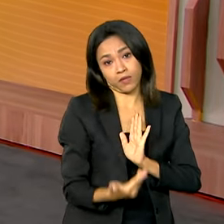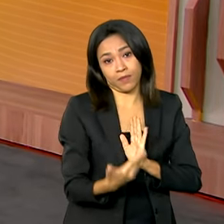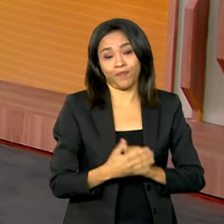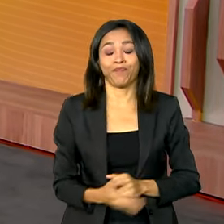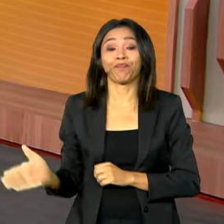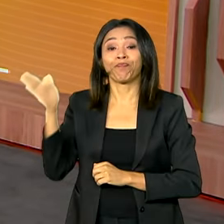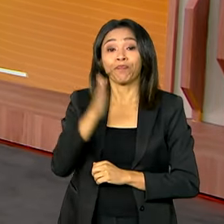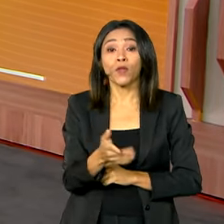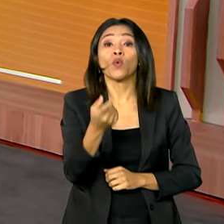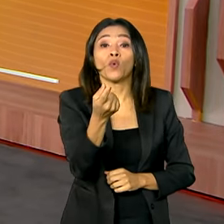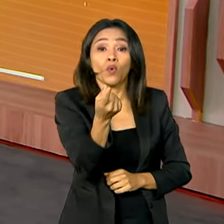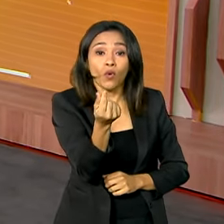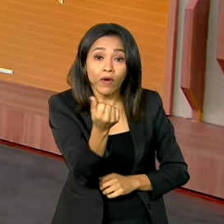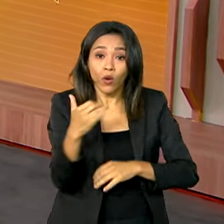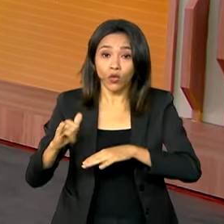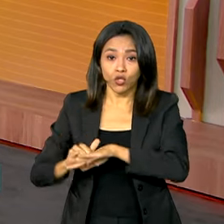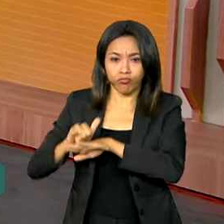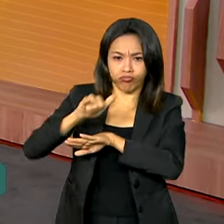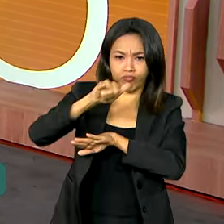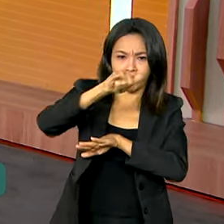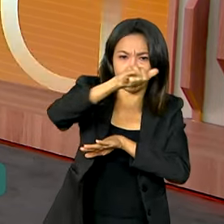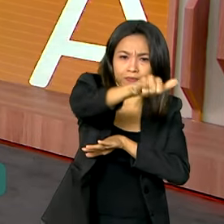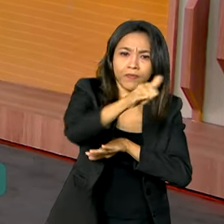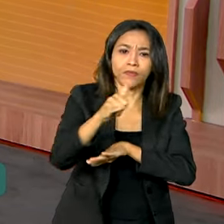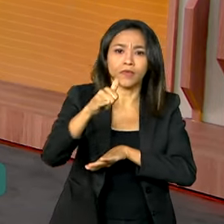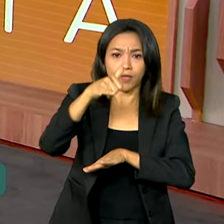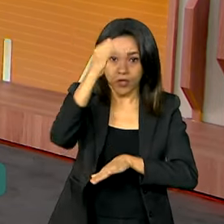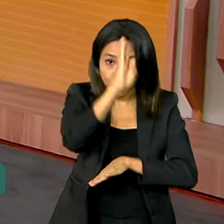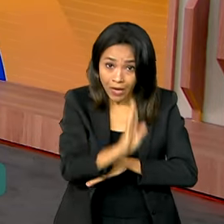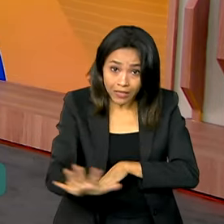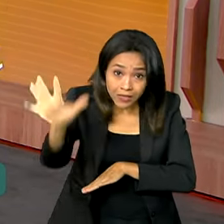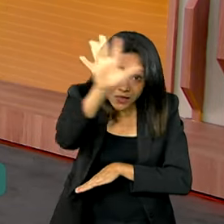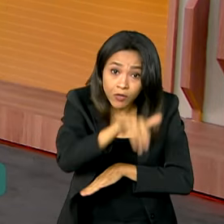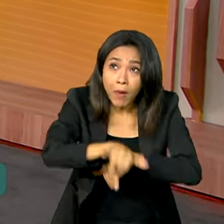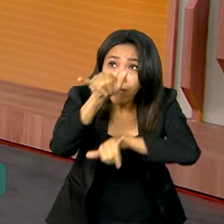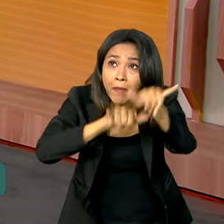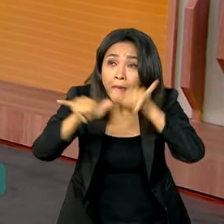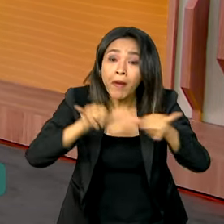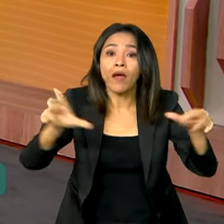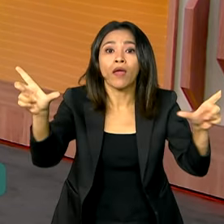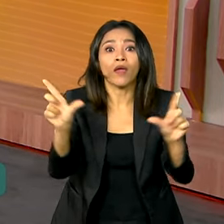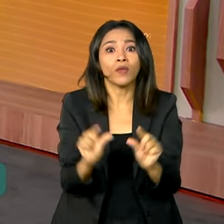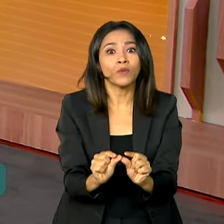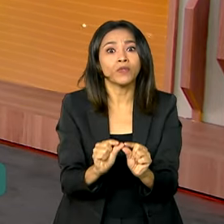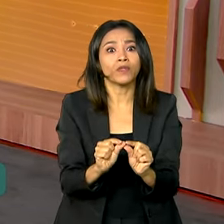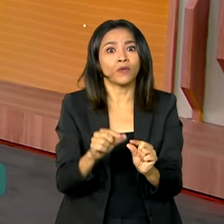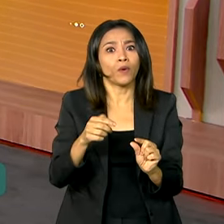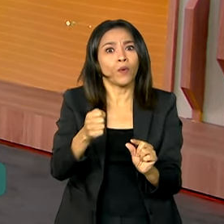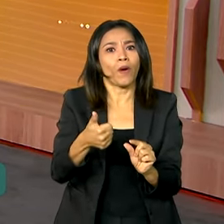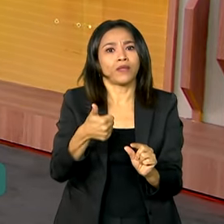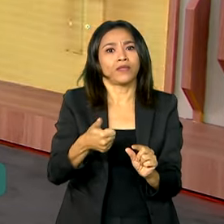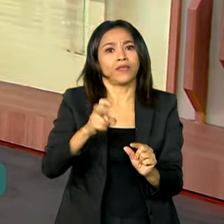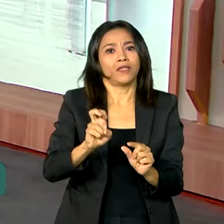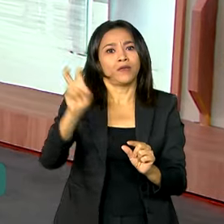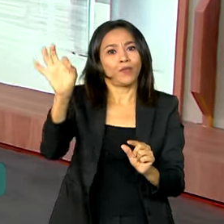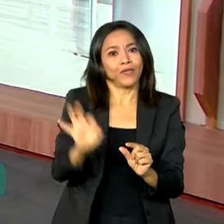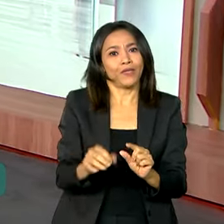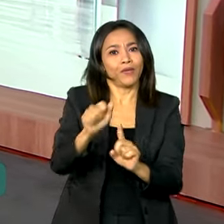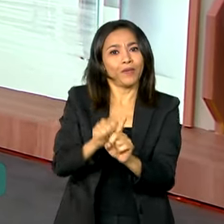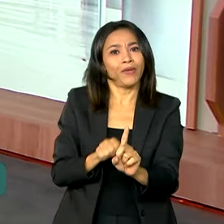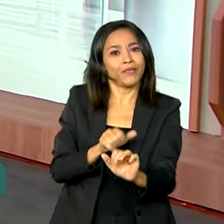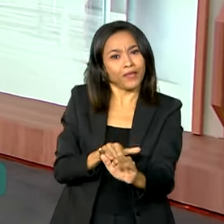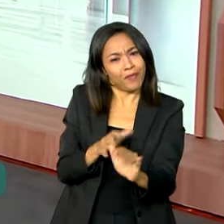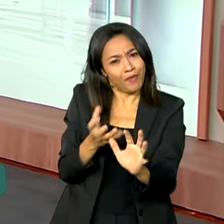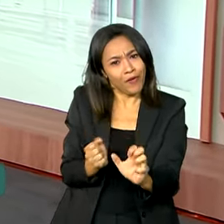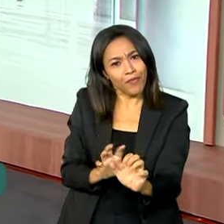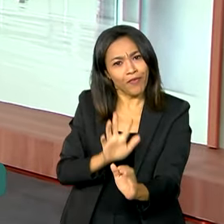passagem aérea de voos domésticos teve redução de quase 15% em setembro. Então, vamos voltar ao Palácio